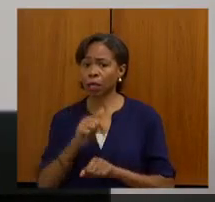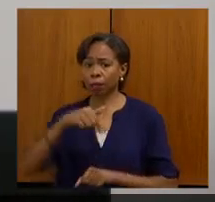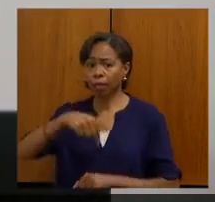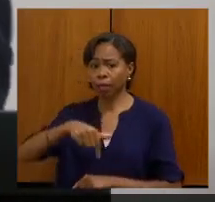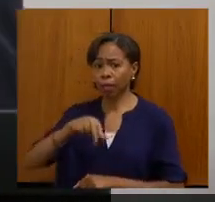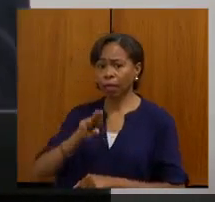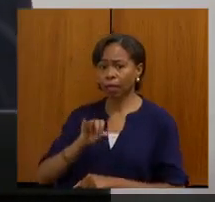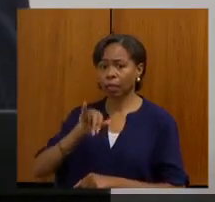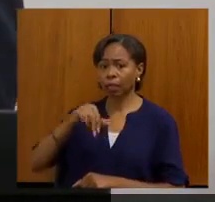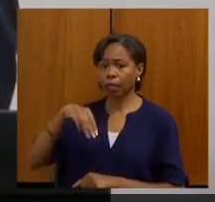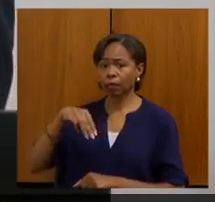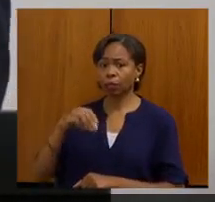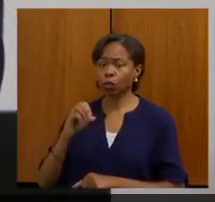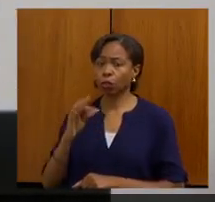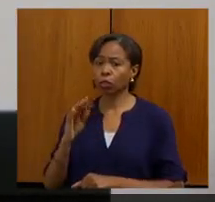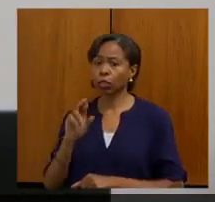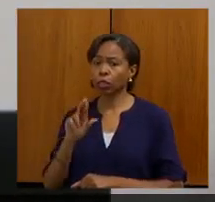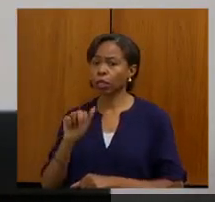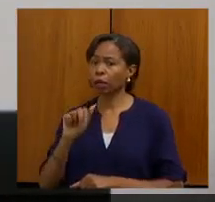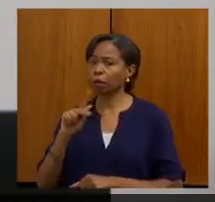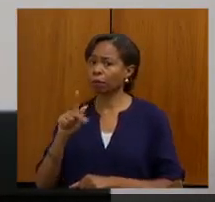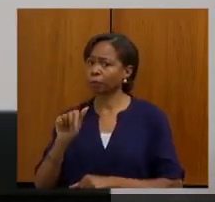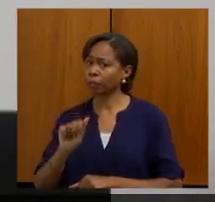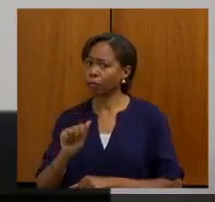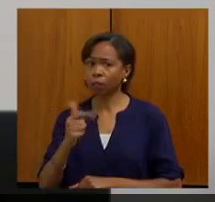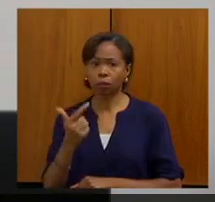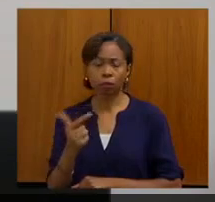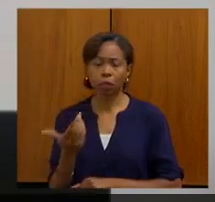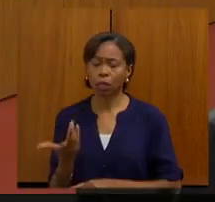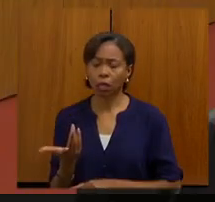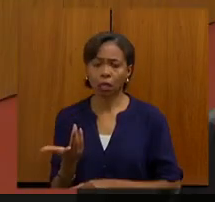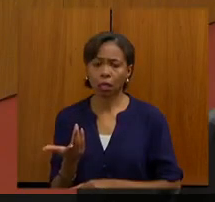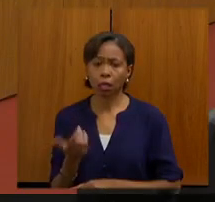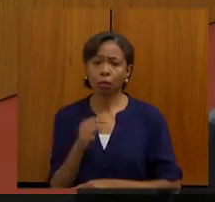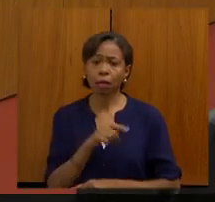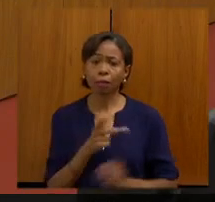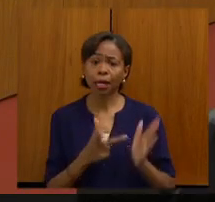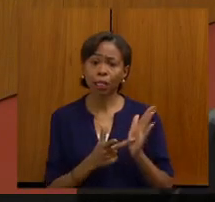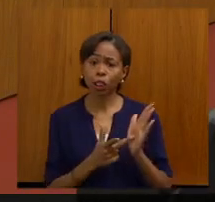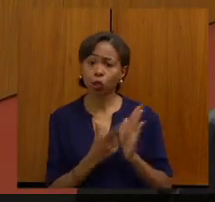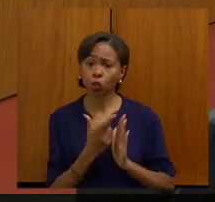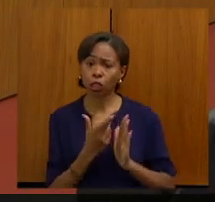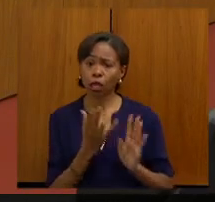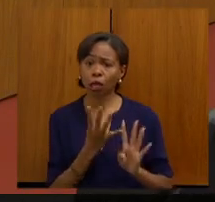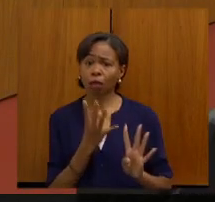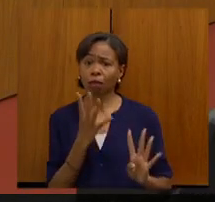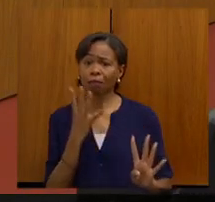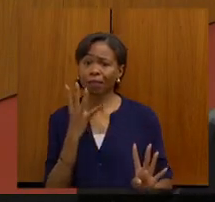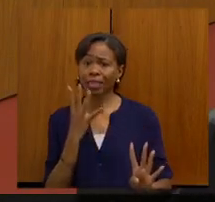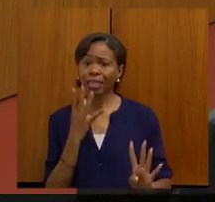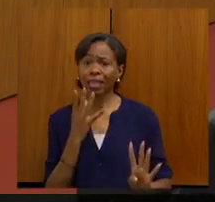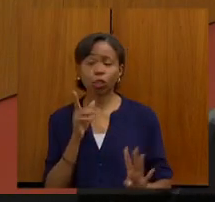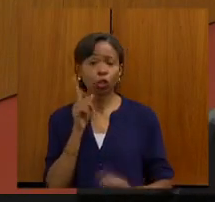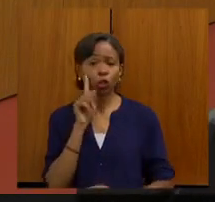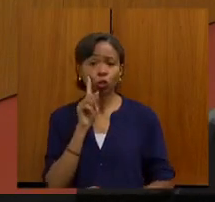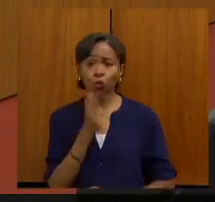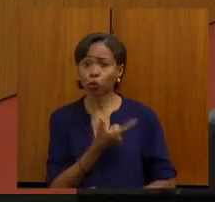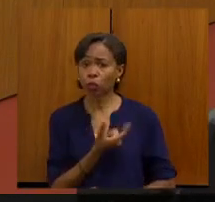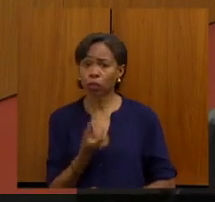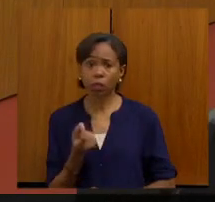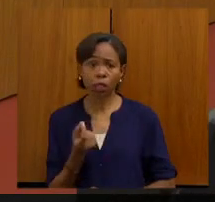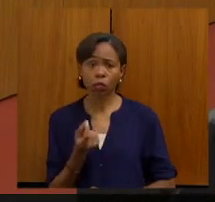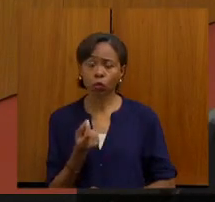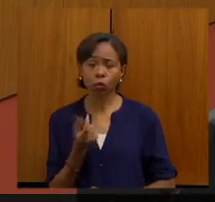Não existe nenhuma fila de espera. Enquanto que, para a cirurgia, os pacientes estão esperando, em média, mais de 200 dias. Você